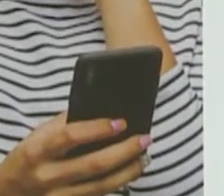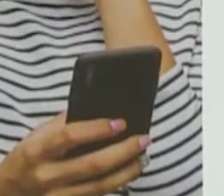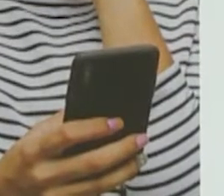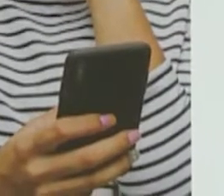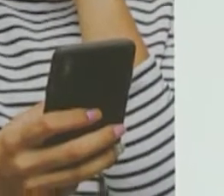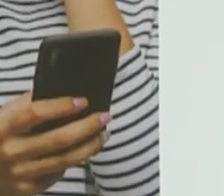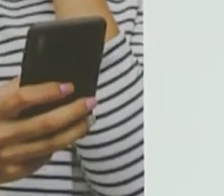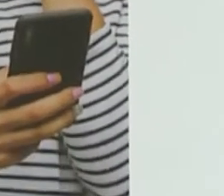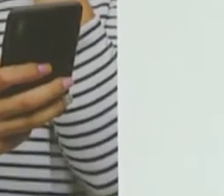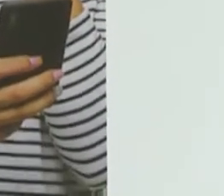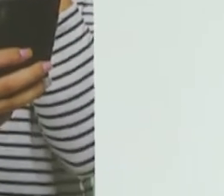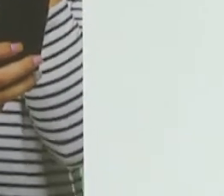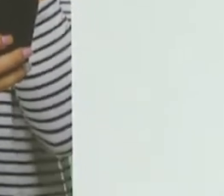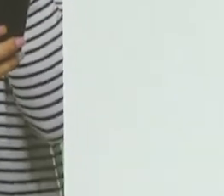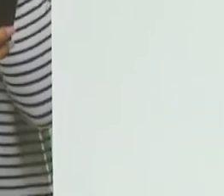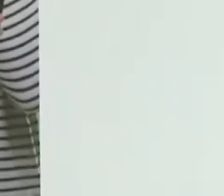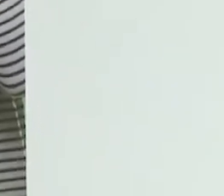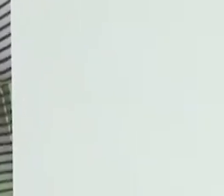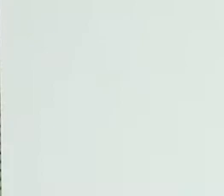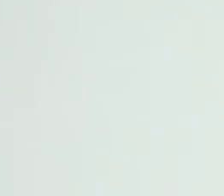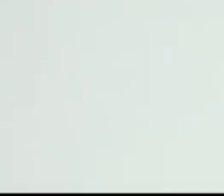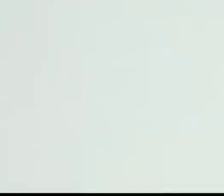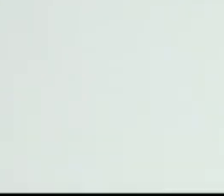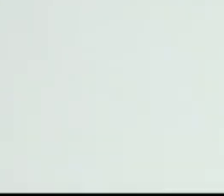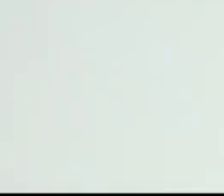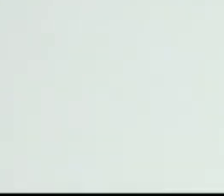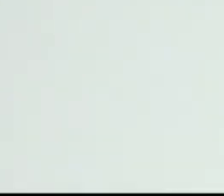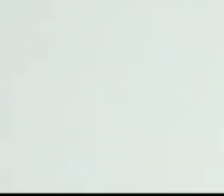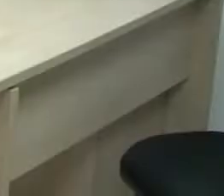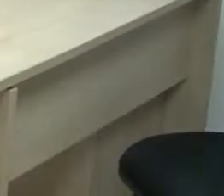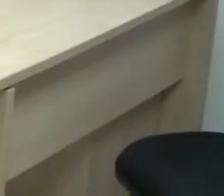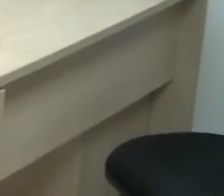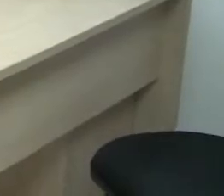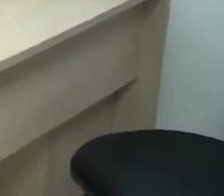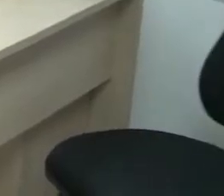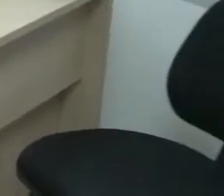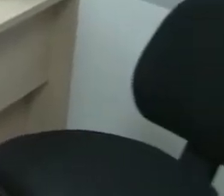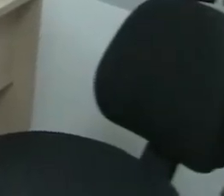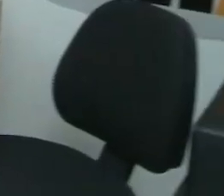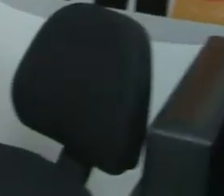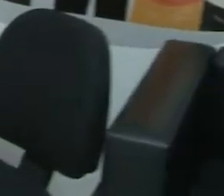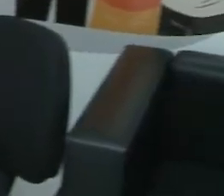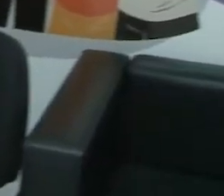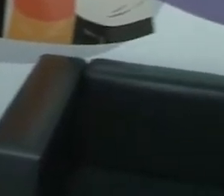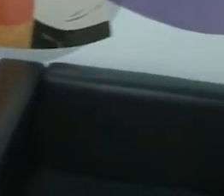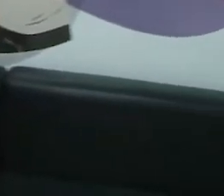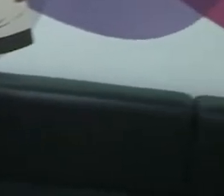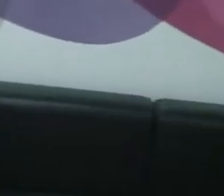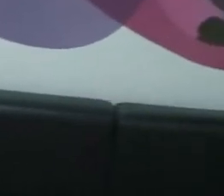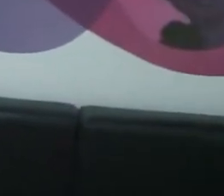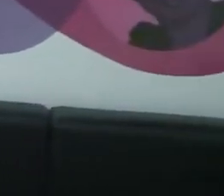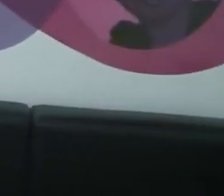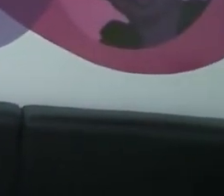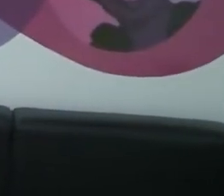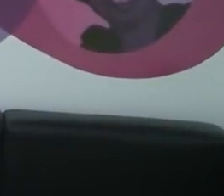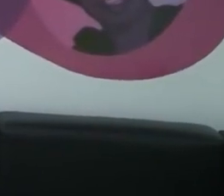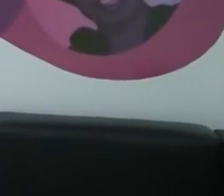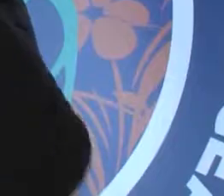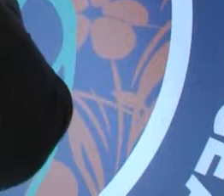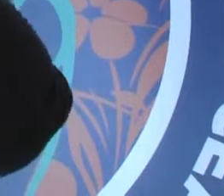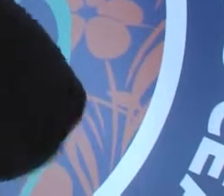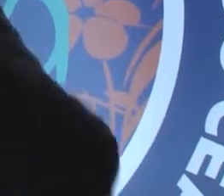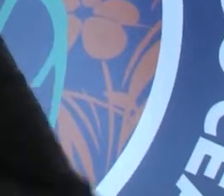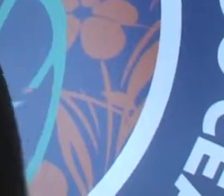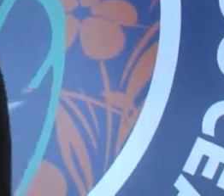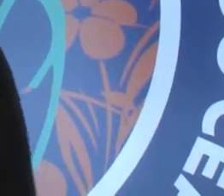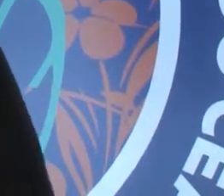um canal em que as mulheres podem realizar denúncias e pedir informações e o Observatório da Violência Gênero Racial.